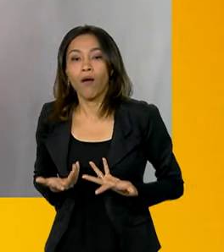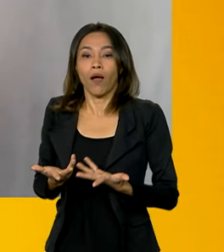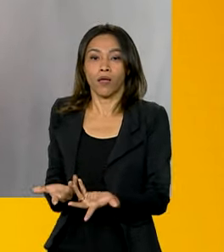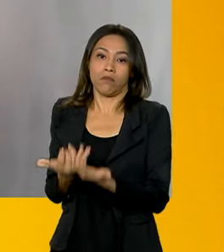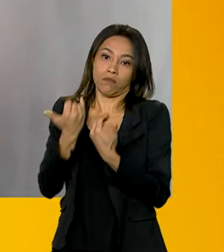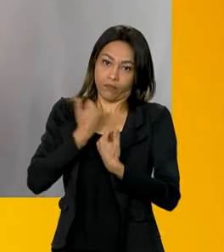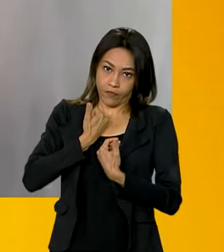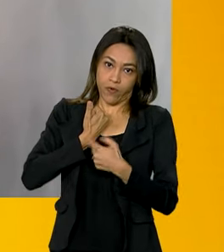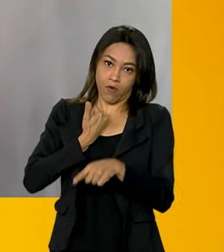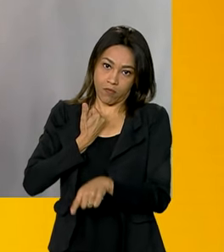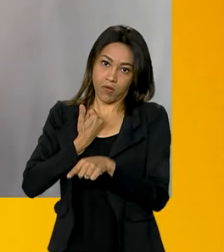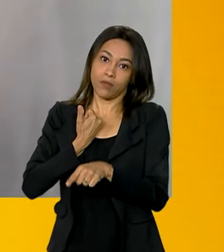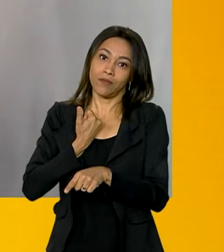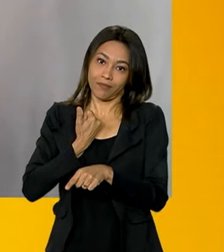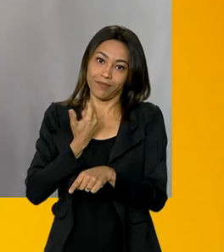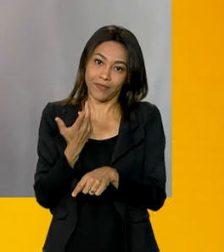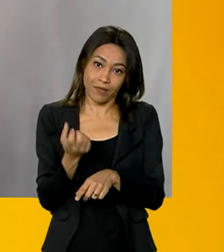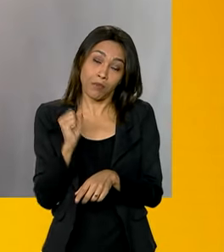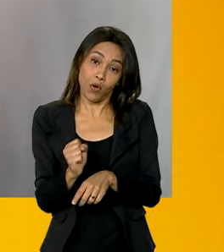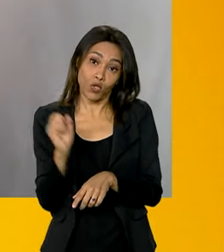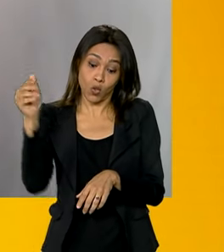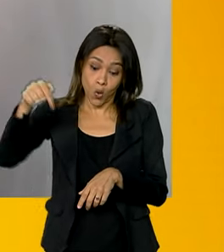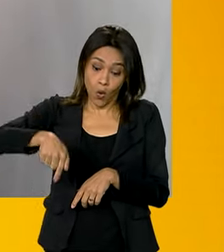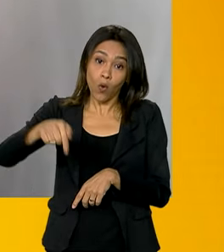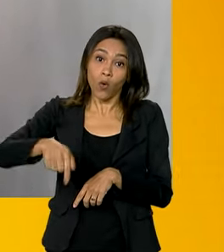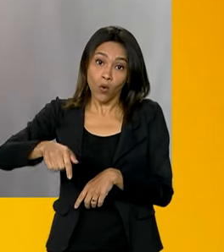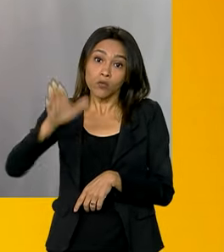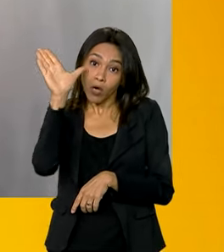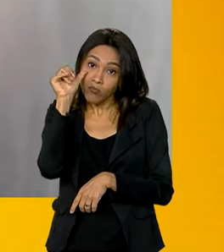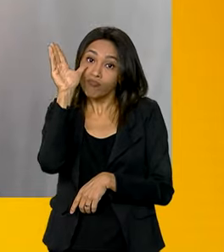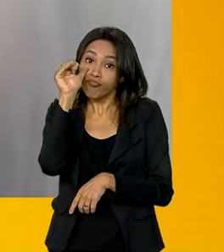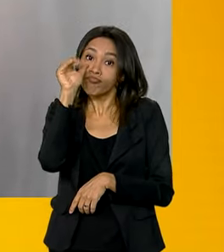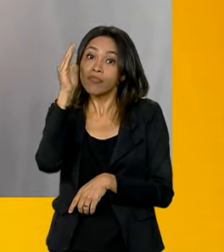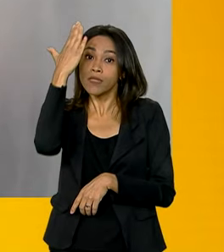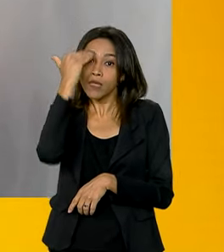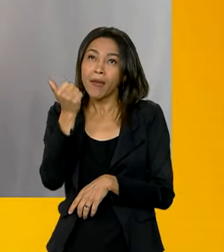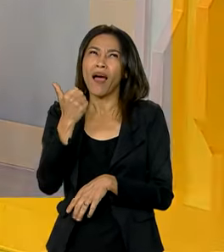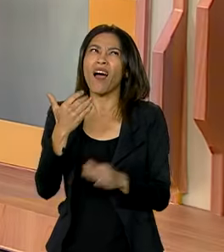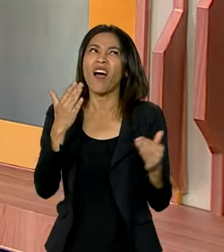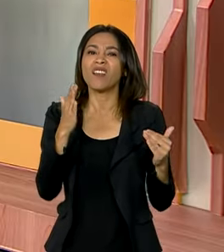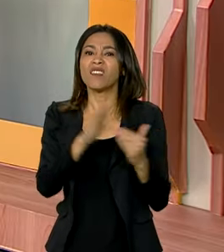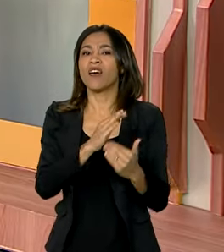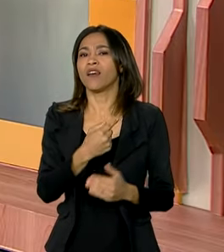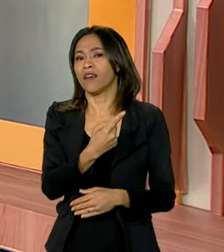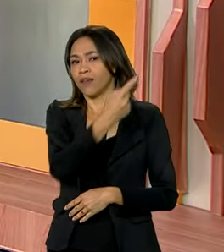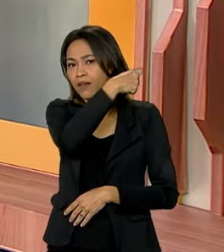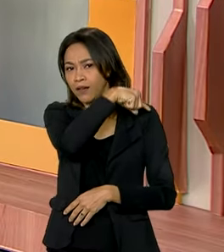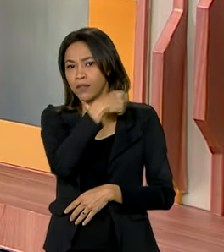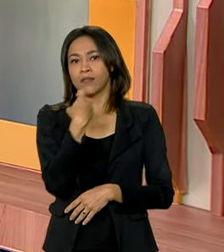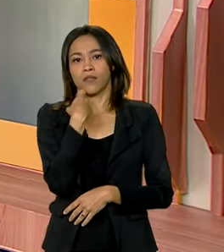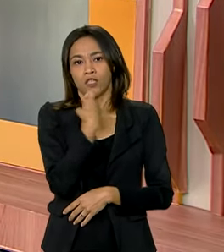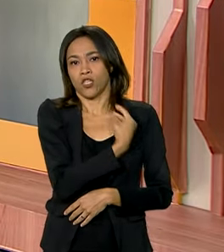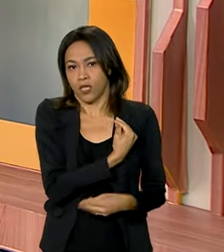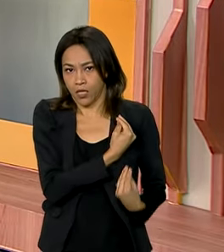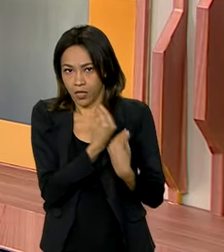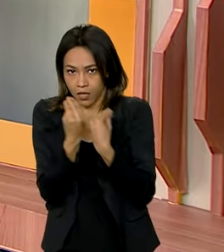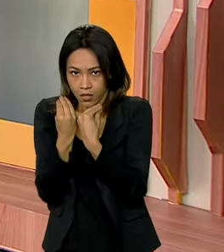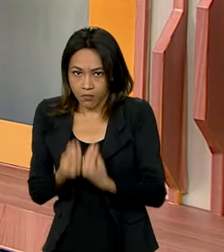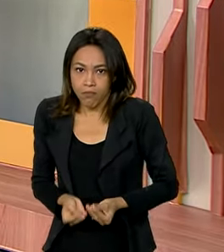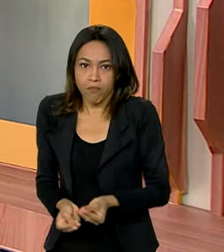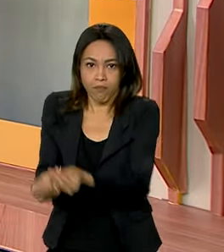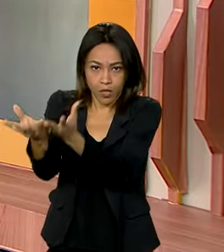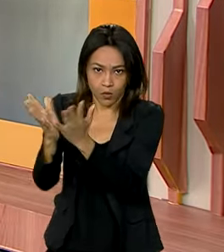pendência. Isso já pode ser consultado hoje para todo mundo que entregou a declaração até sexta-feira. Excelente. Então, sempre buscar os canais